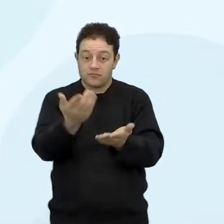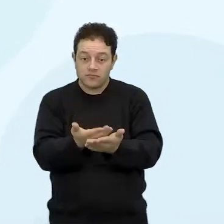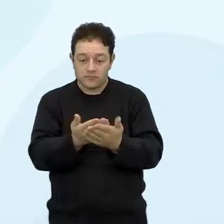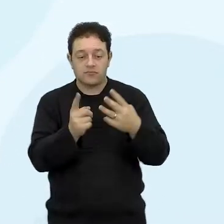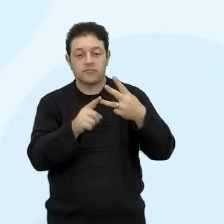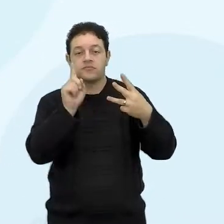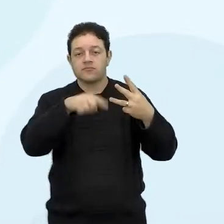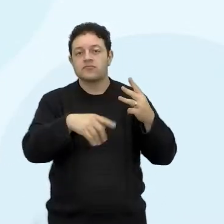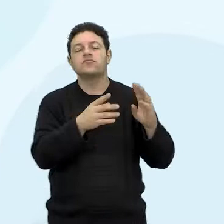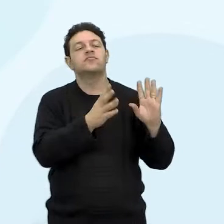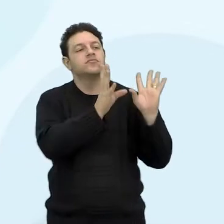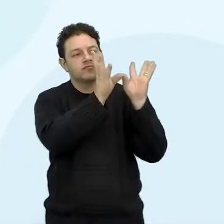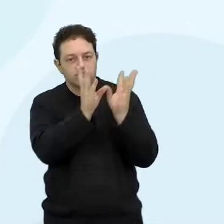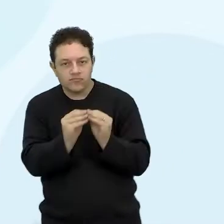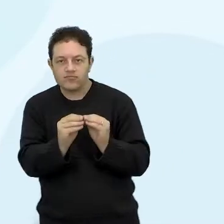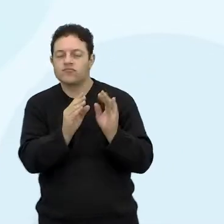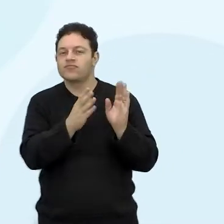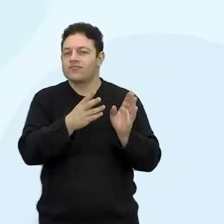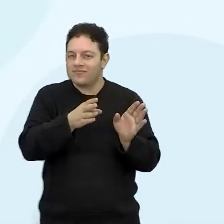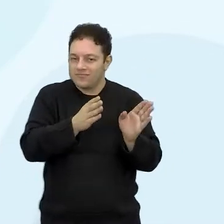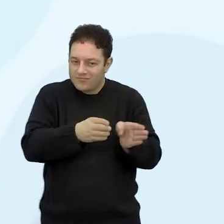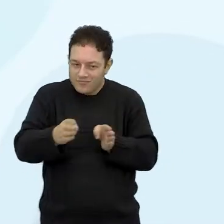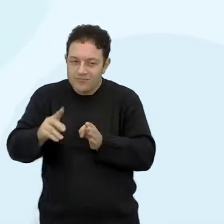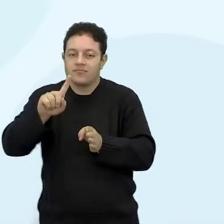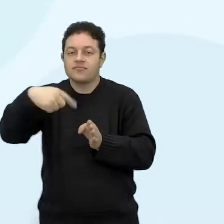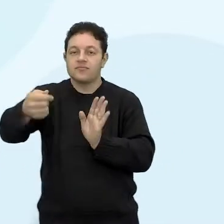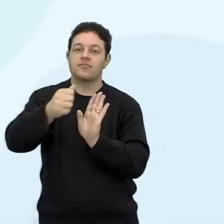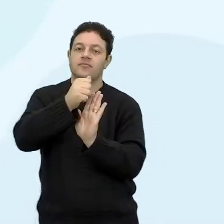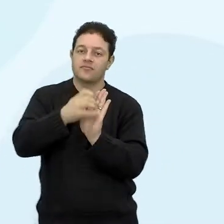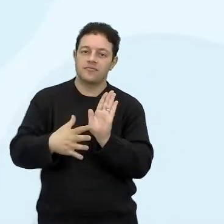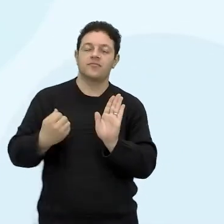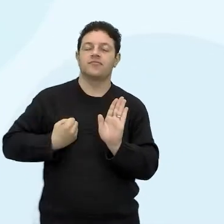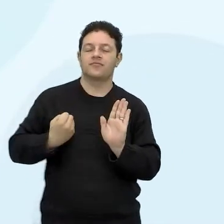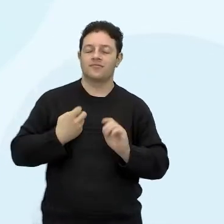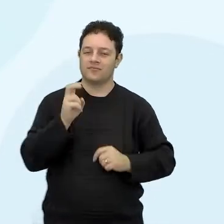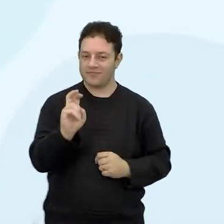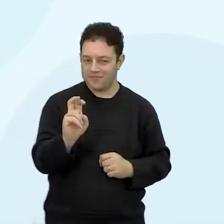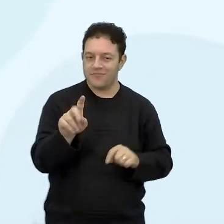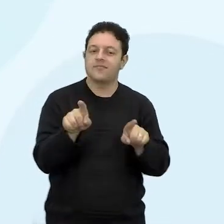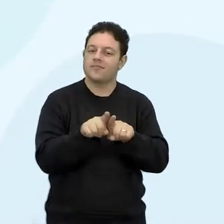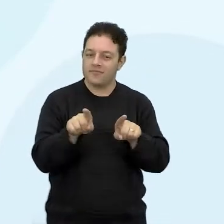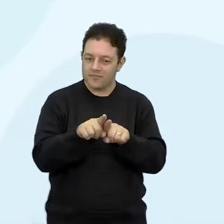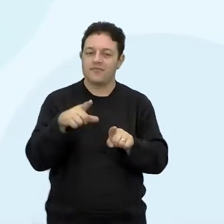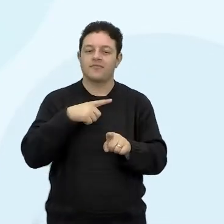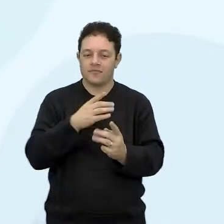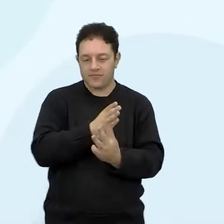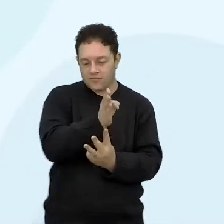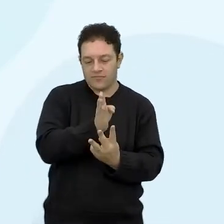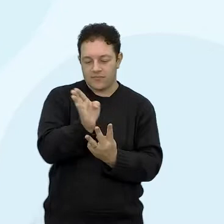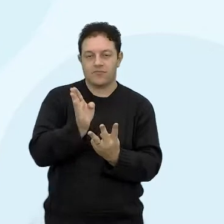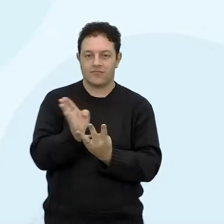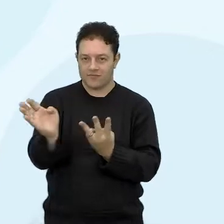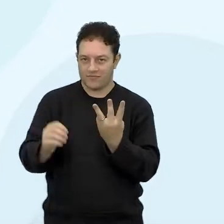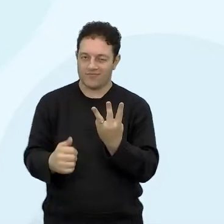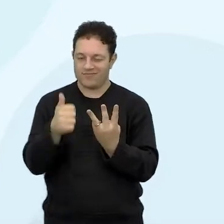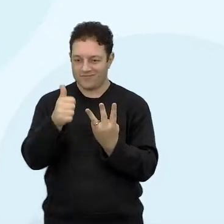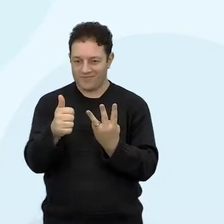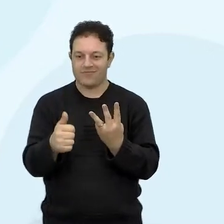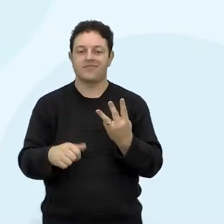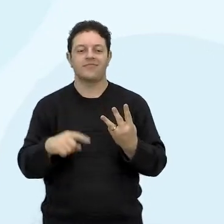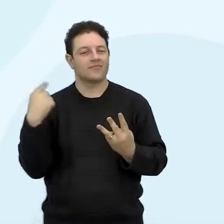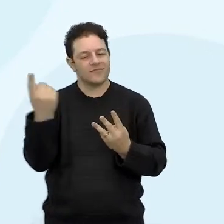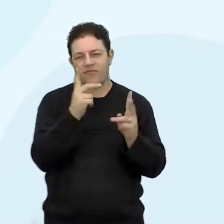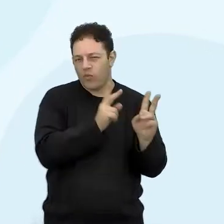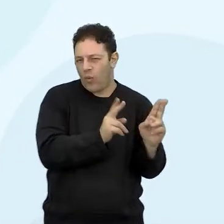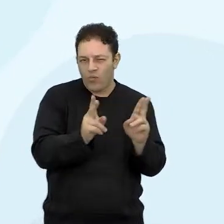na sistematização. E aí vem a atividade 5, também dividida em 3 etapas, como